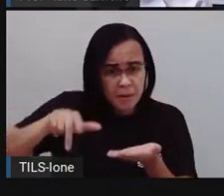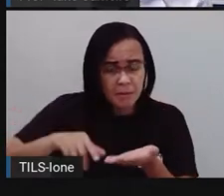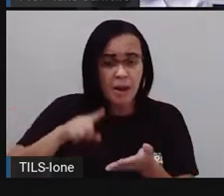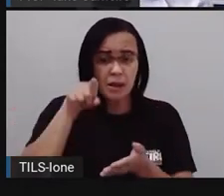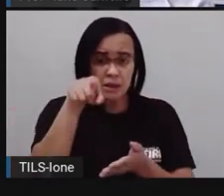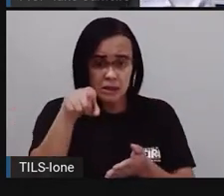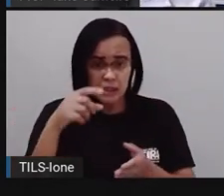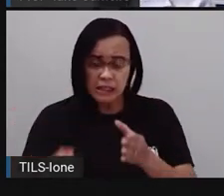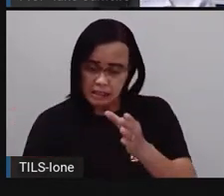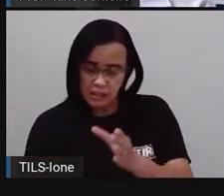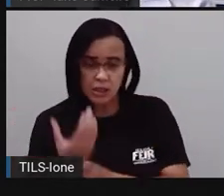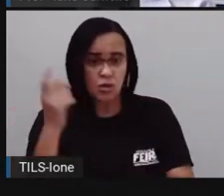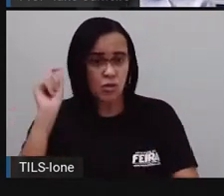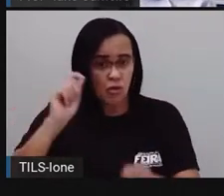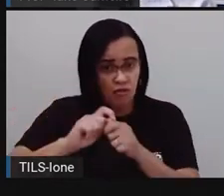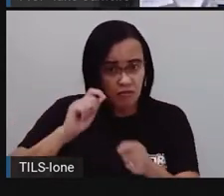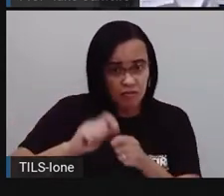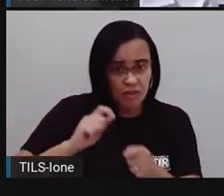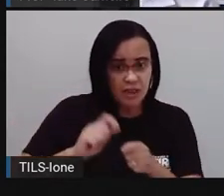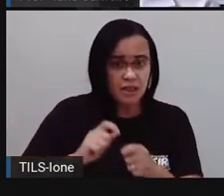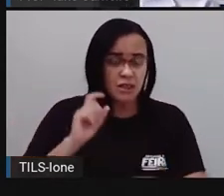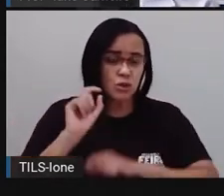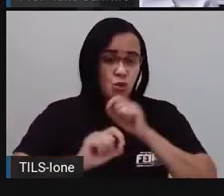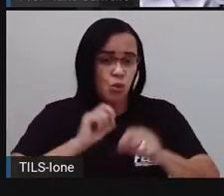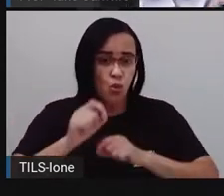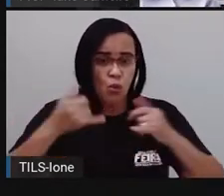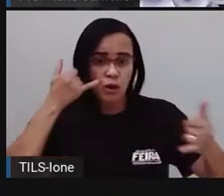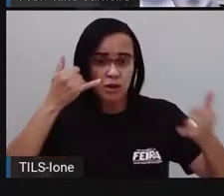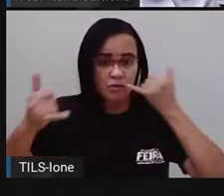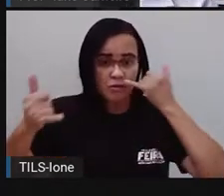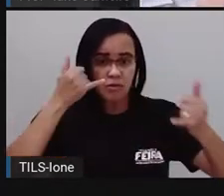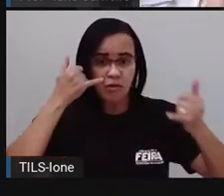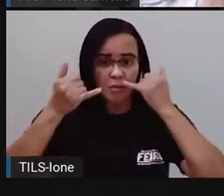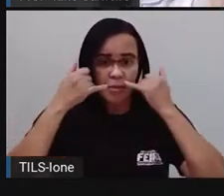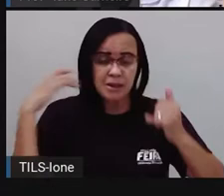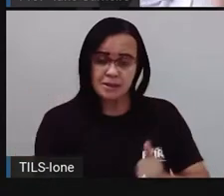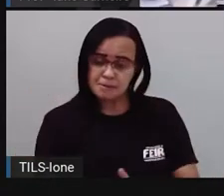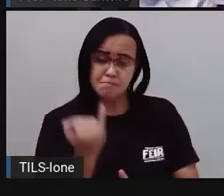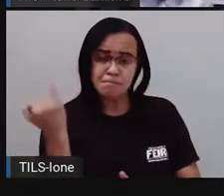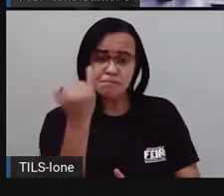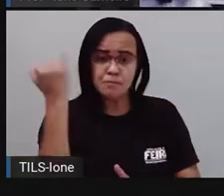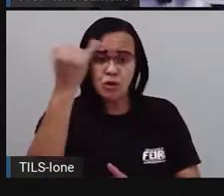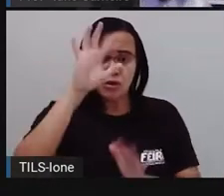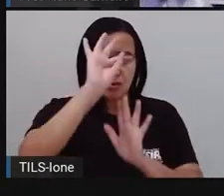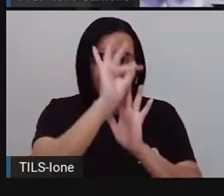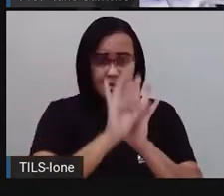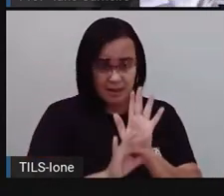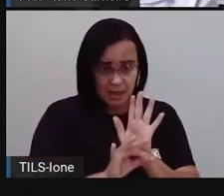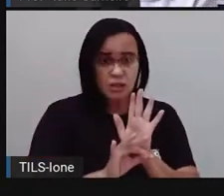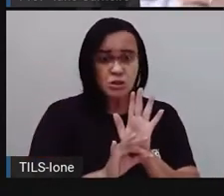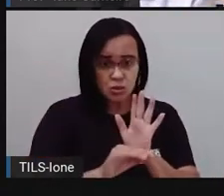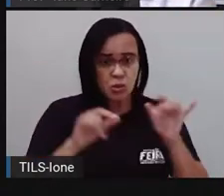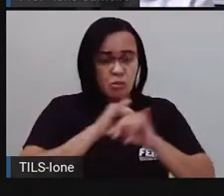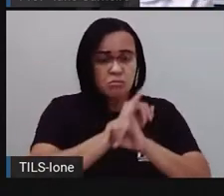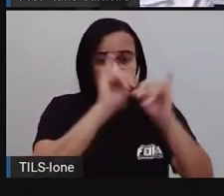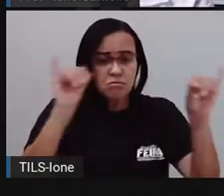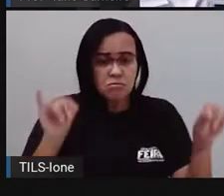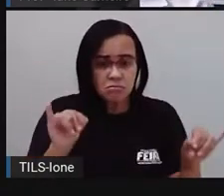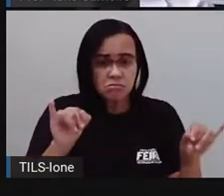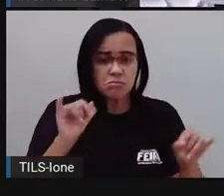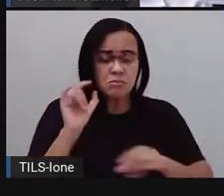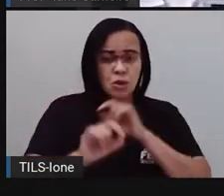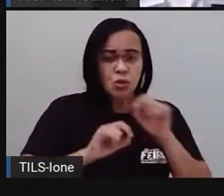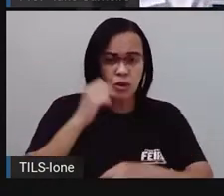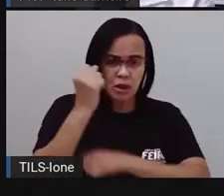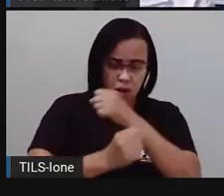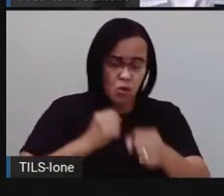importância dela. Então, aqui está o título, ó, da matéria, né? Do texto informativo. Aqui está o ano em